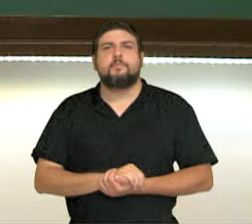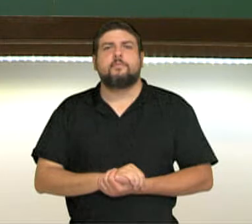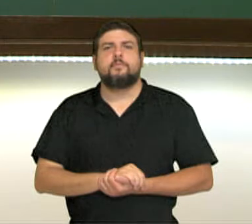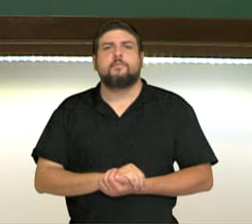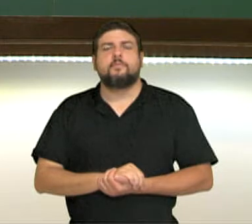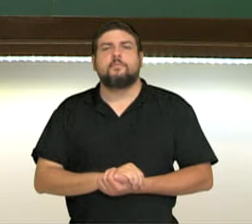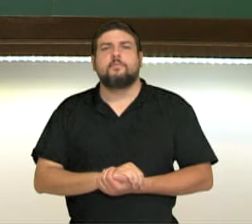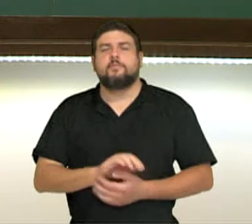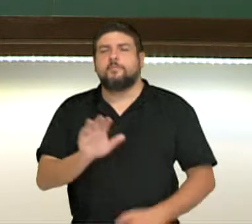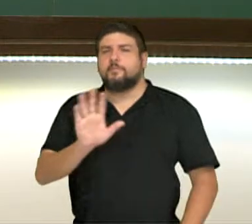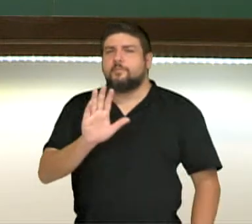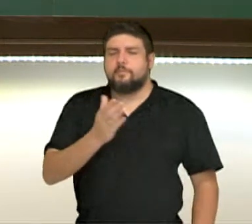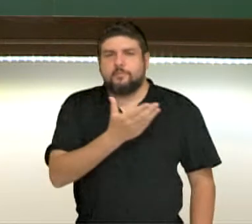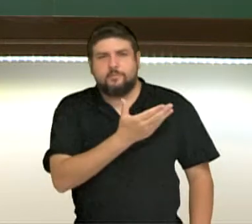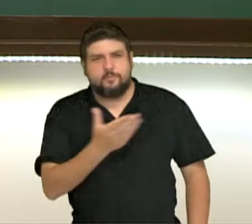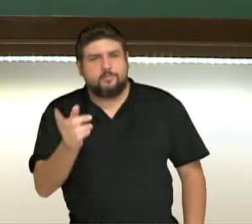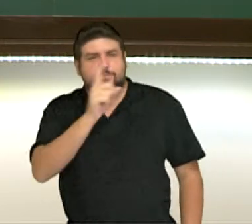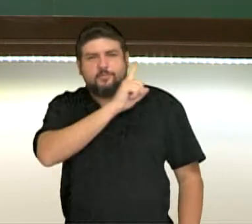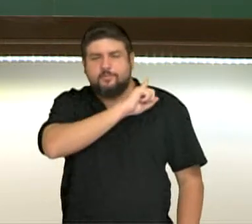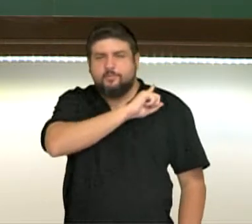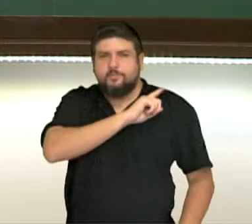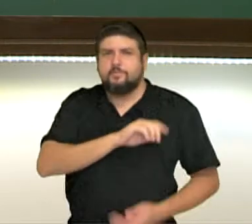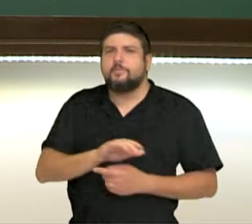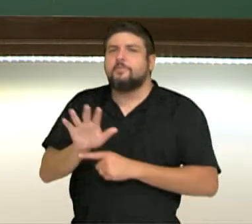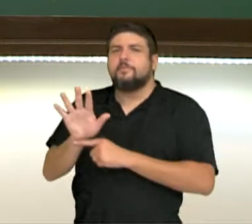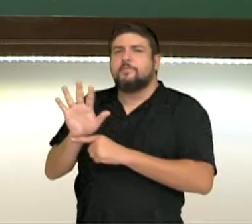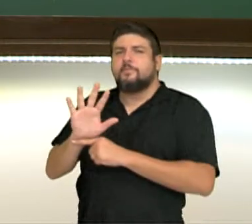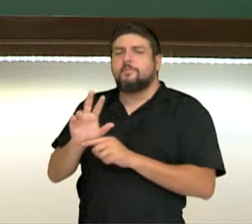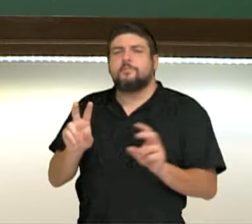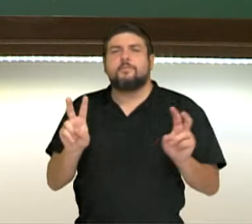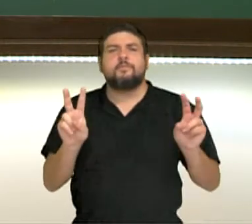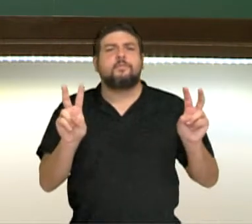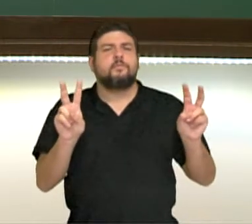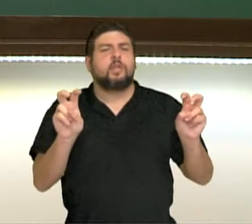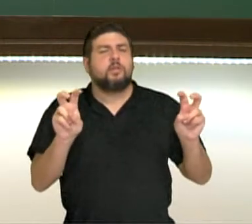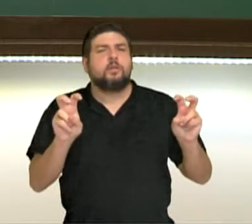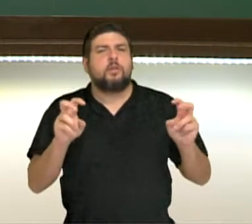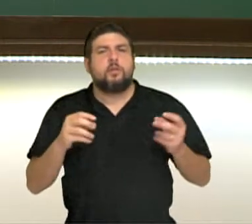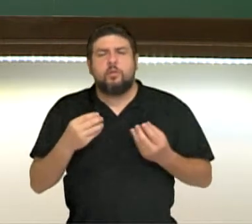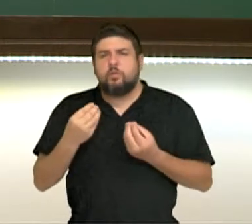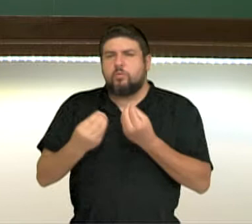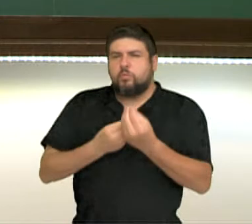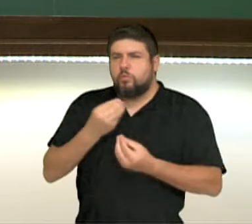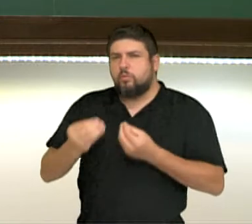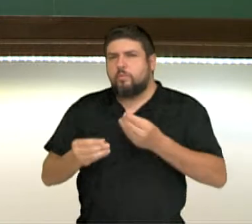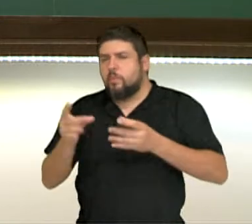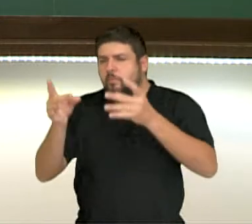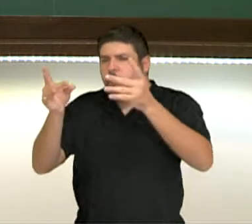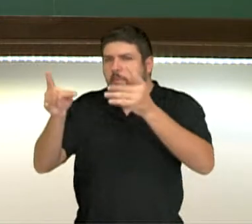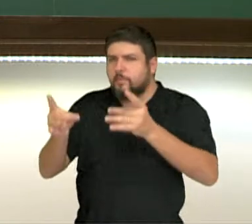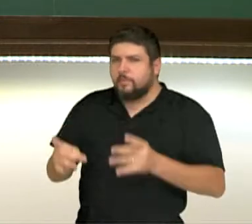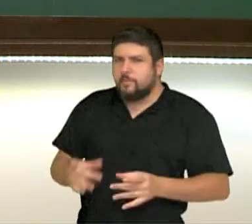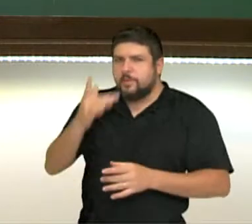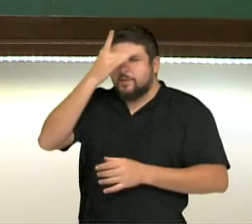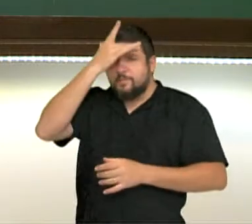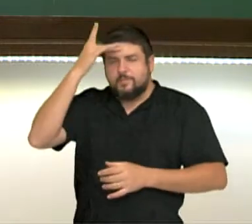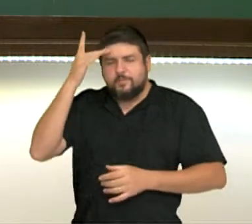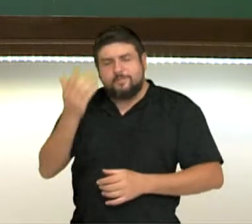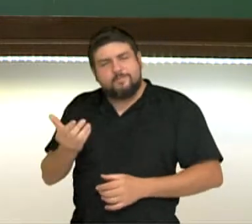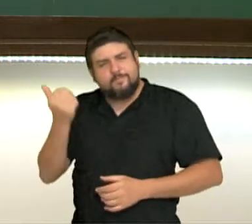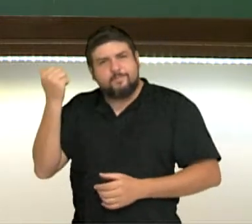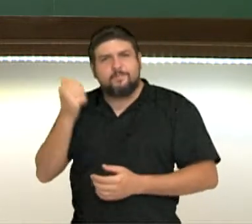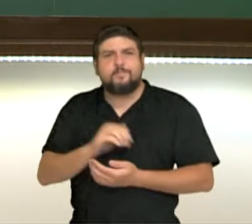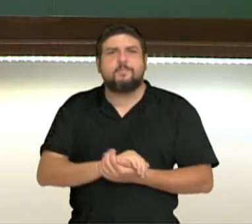Olá estudantes da primeira série. Neste vídeo nós vamos falar sobre a descrição de pessoas. Vamos lá?